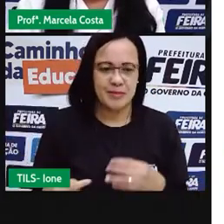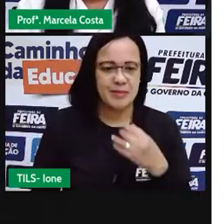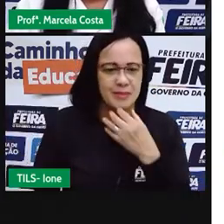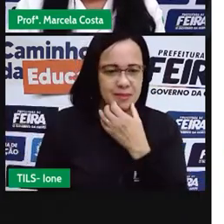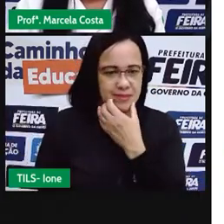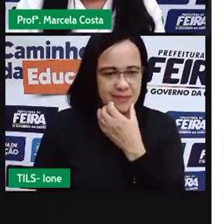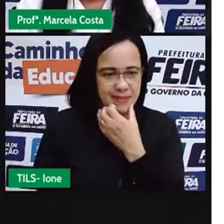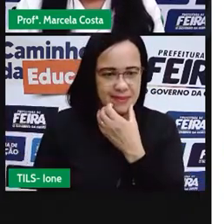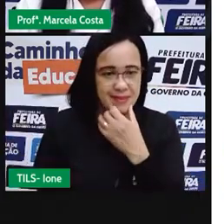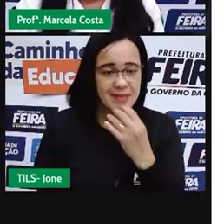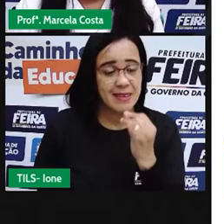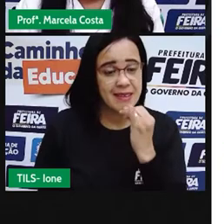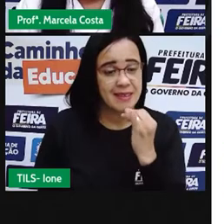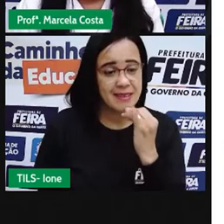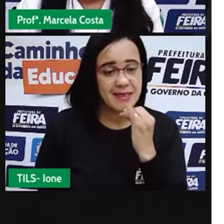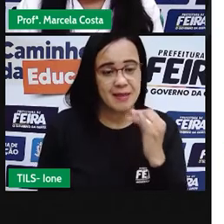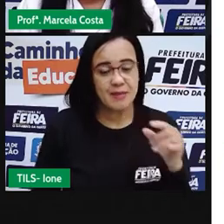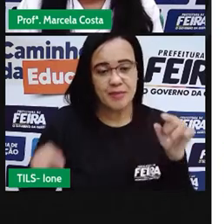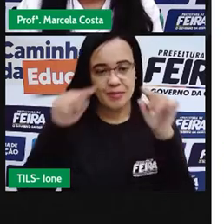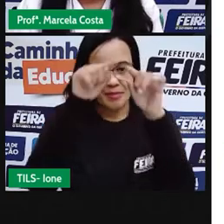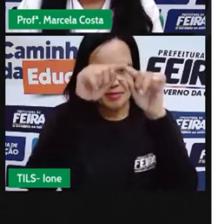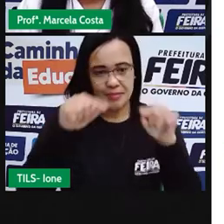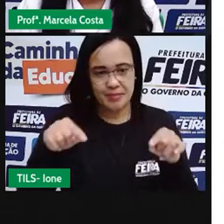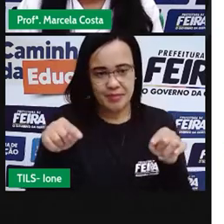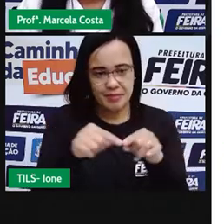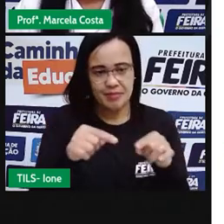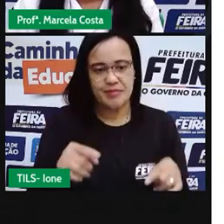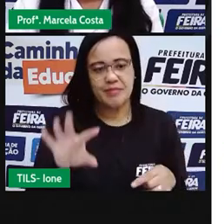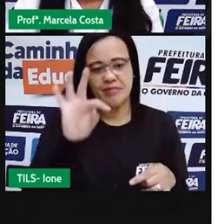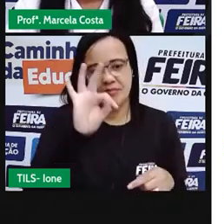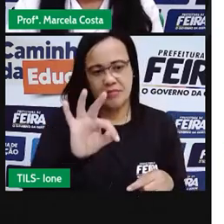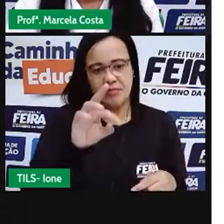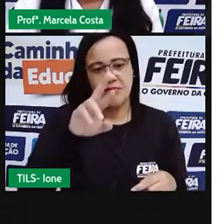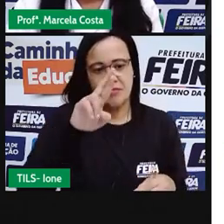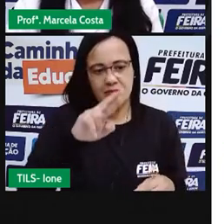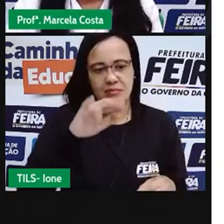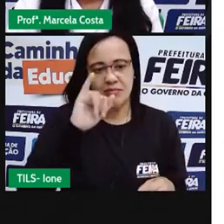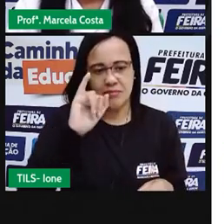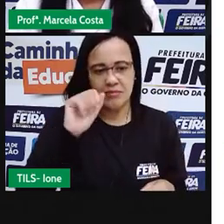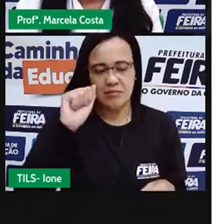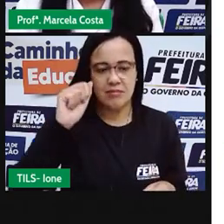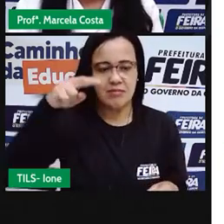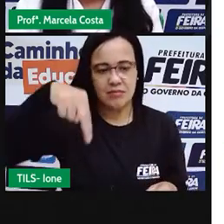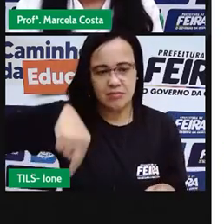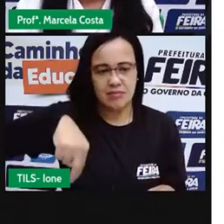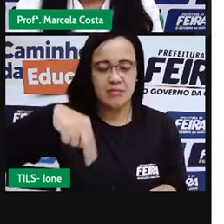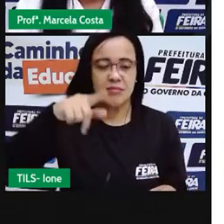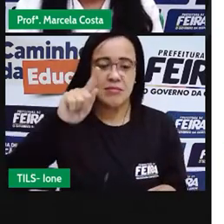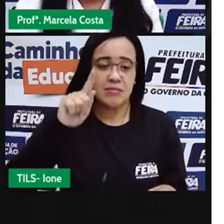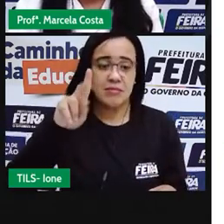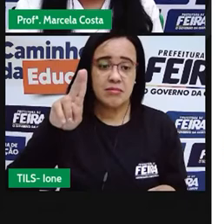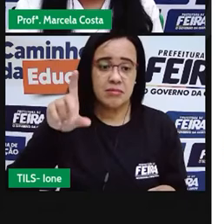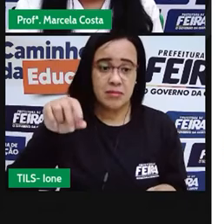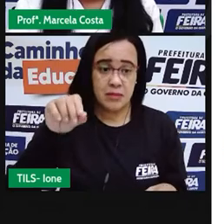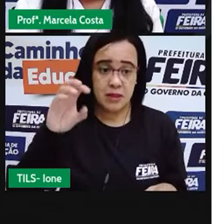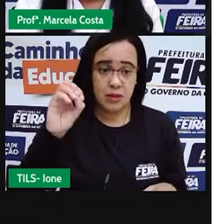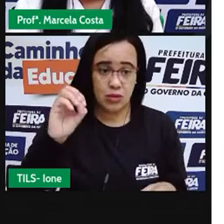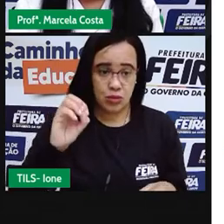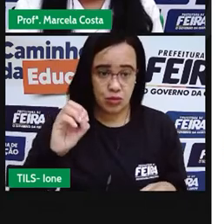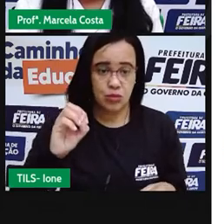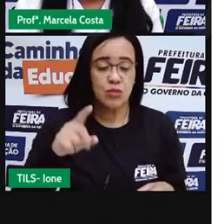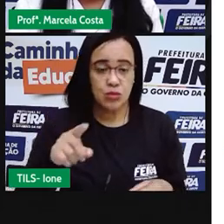Olha o triângulo veja o formato veja a quantidade de lados